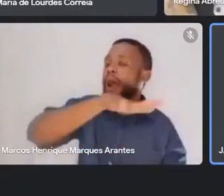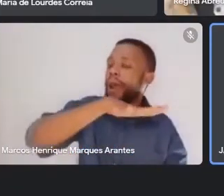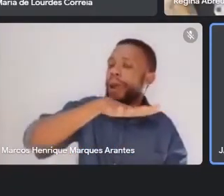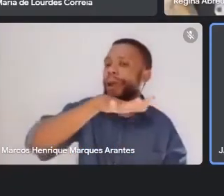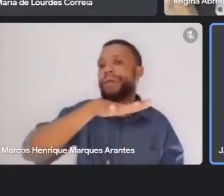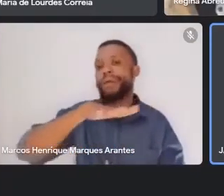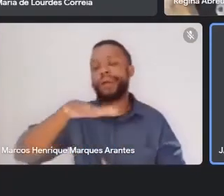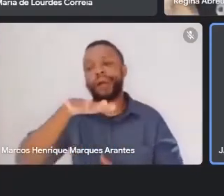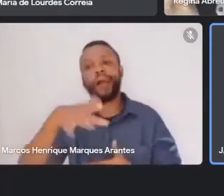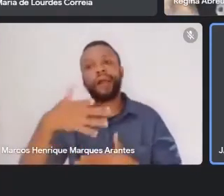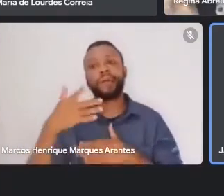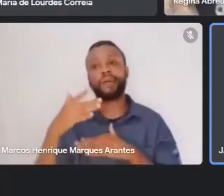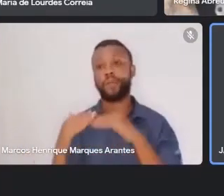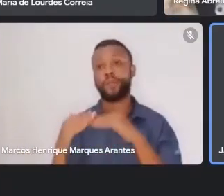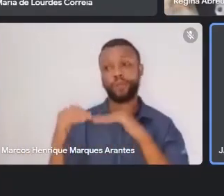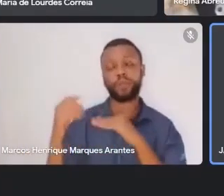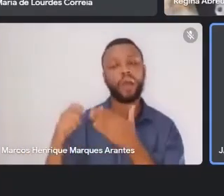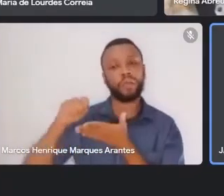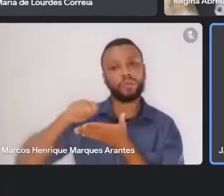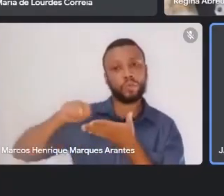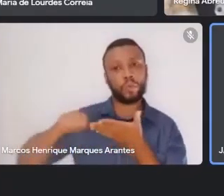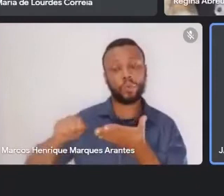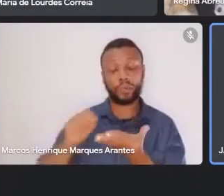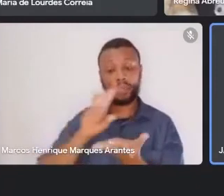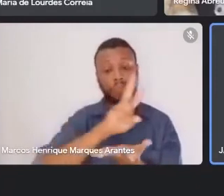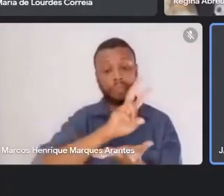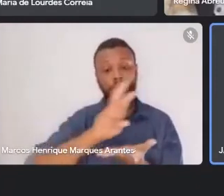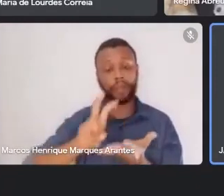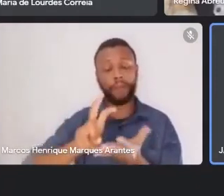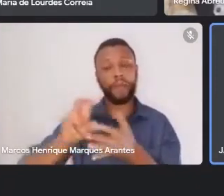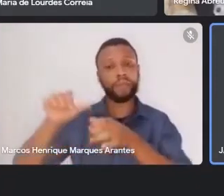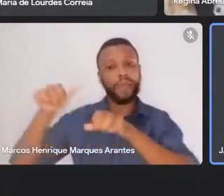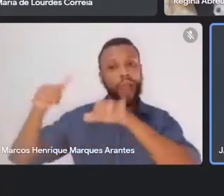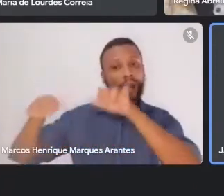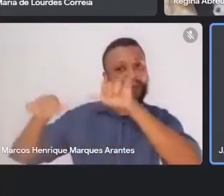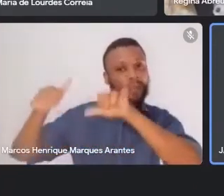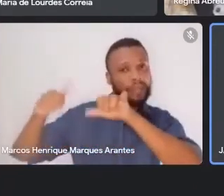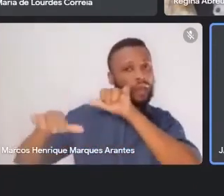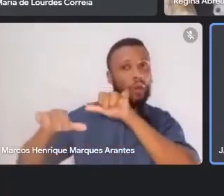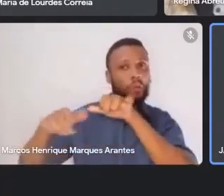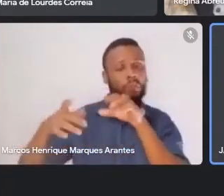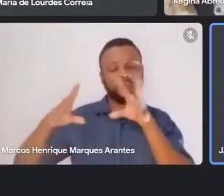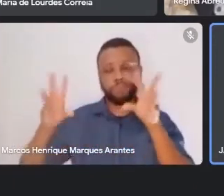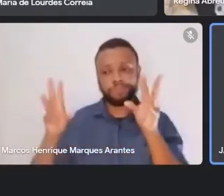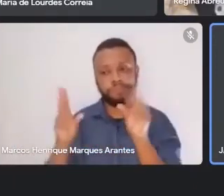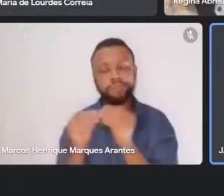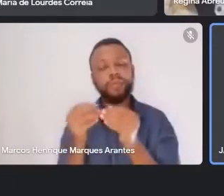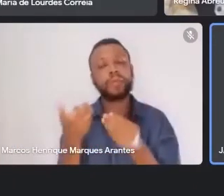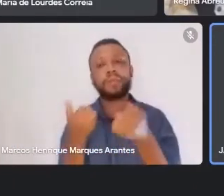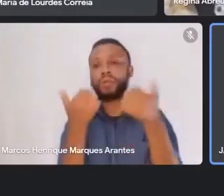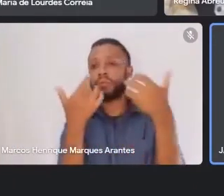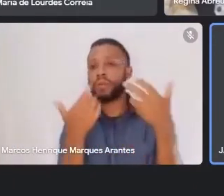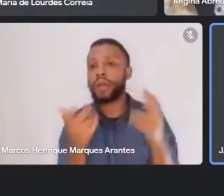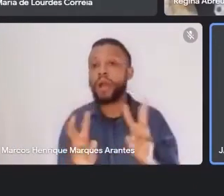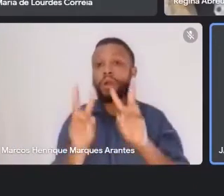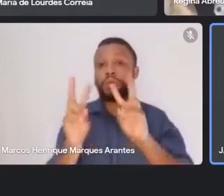e a diferentes temas de avaliação. É isso um pouco que eu gostaria de comentar a respeito do Euclides.